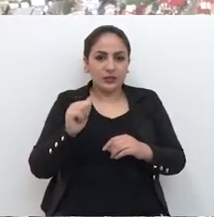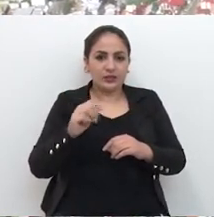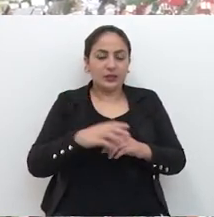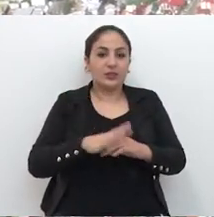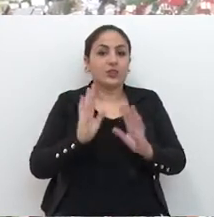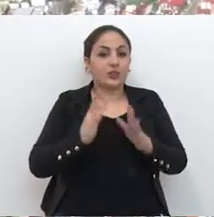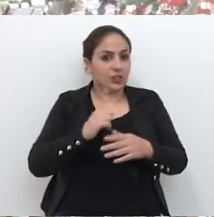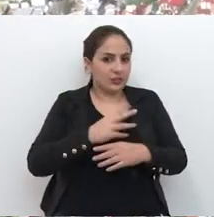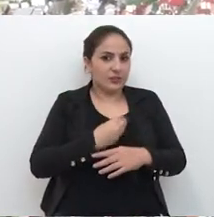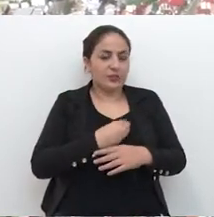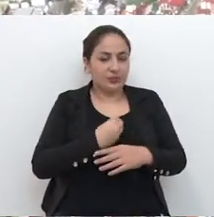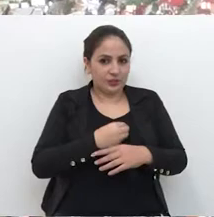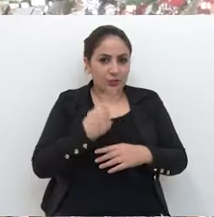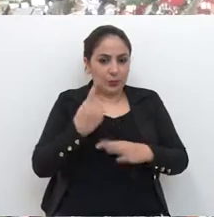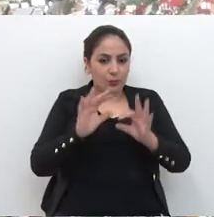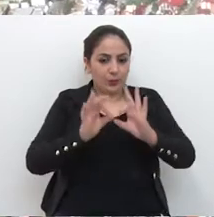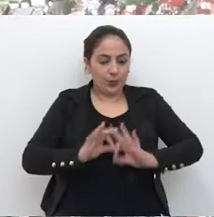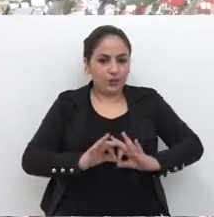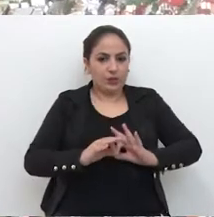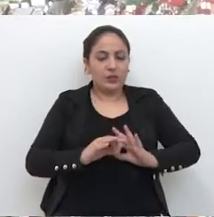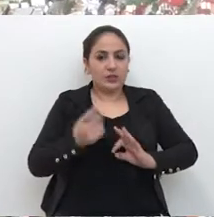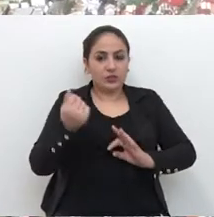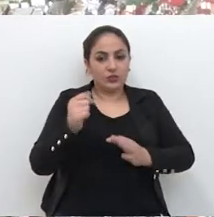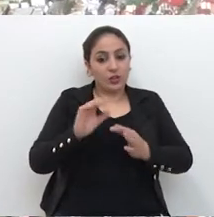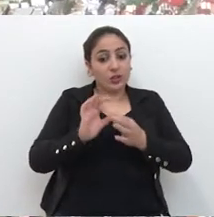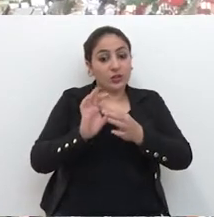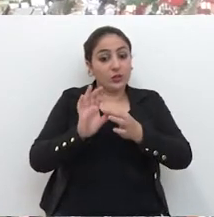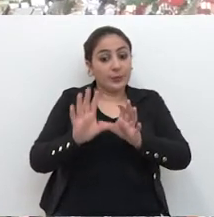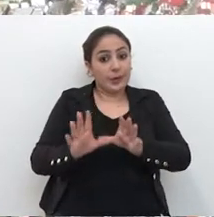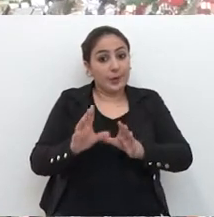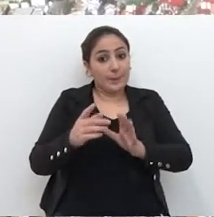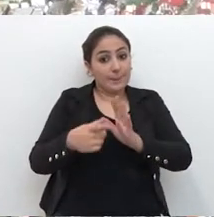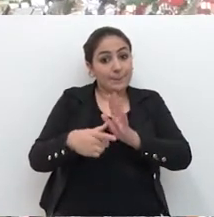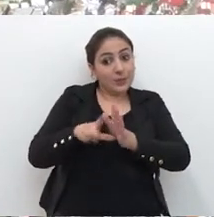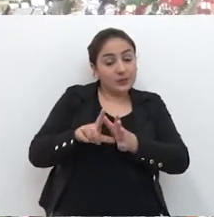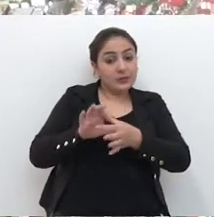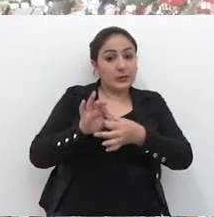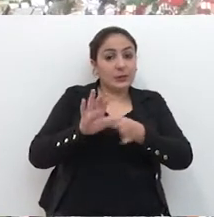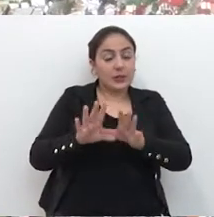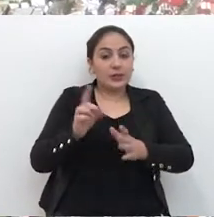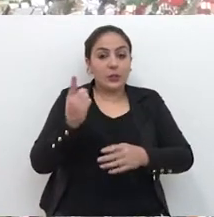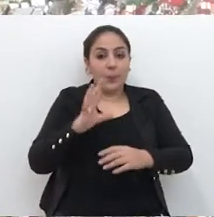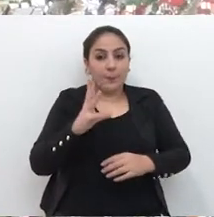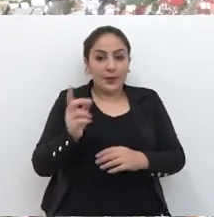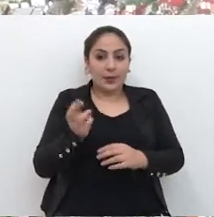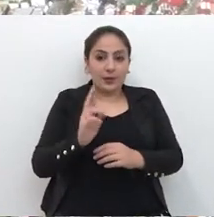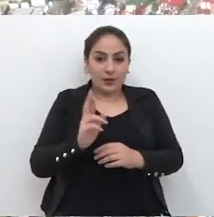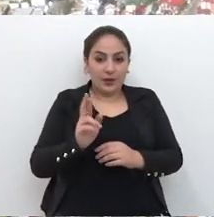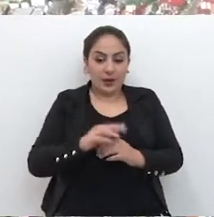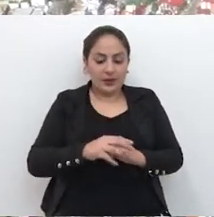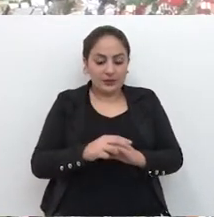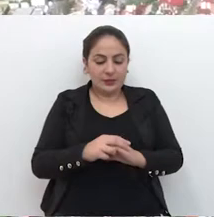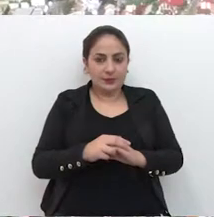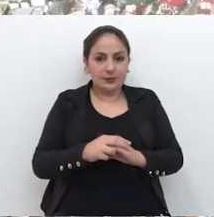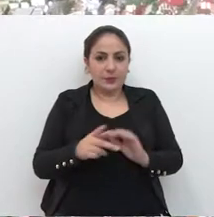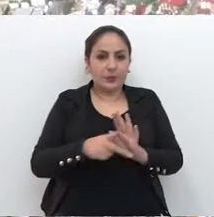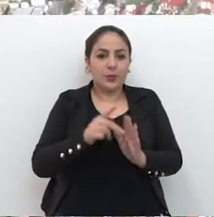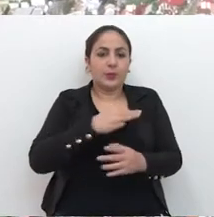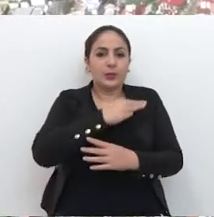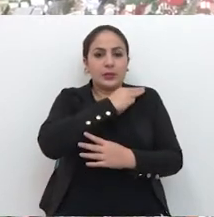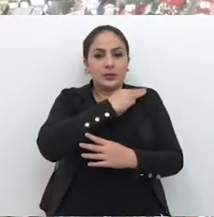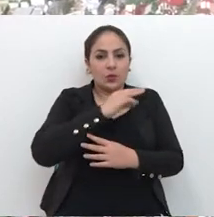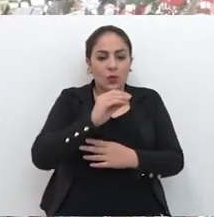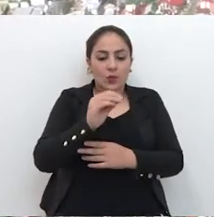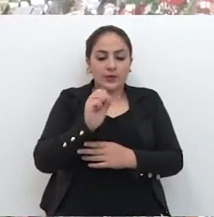de que já existe um projeto com uma verba pré-liberada, ela falou que está liberada, mas pré-liberada, de um milhão de reais do